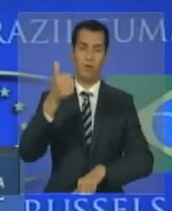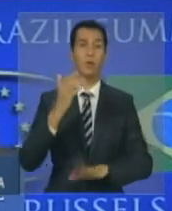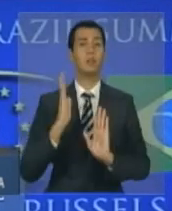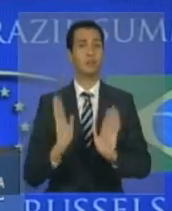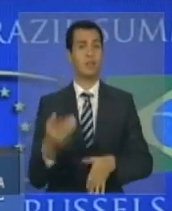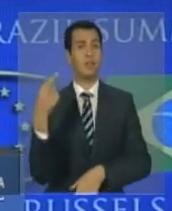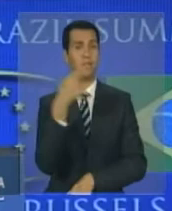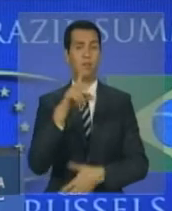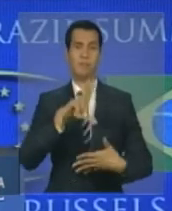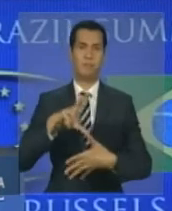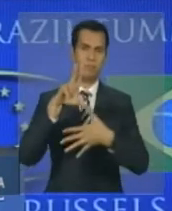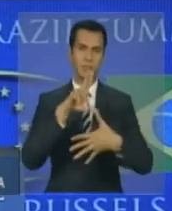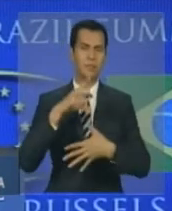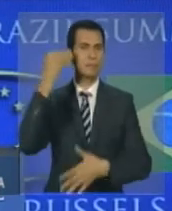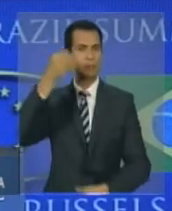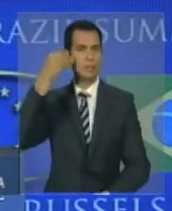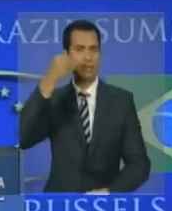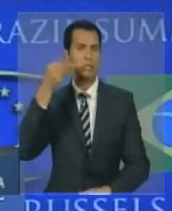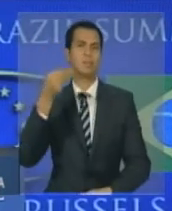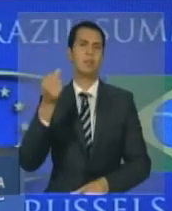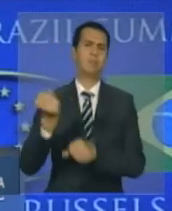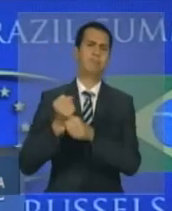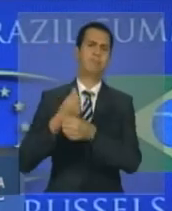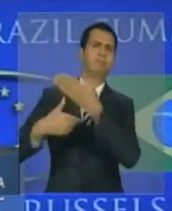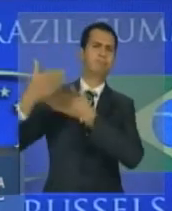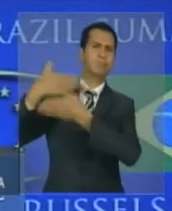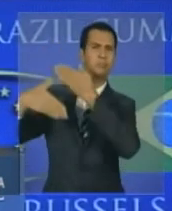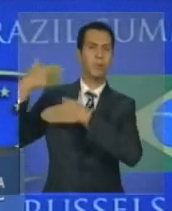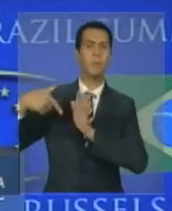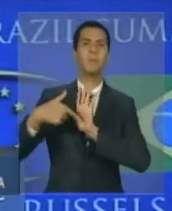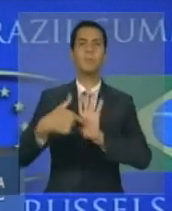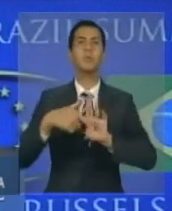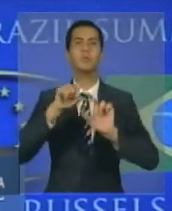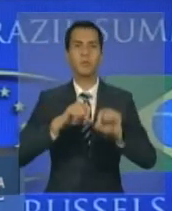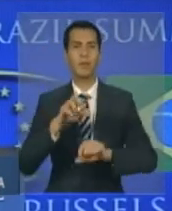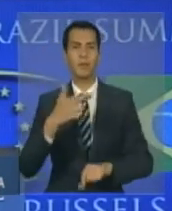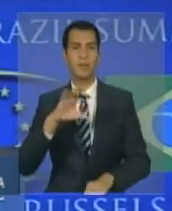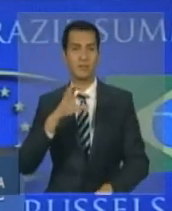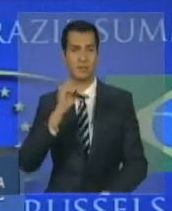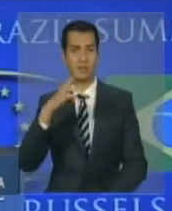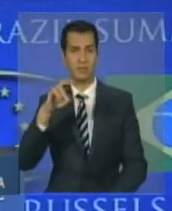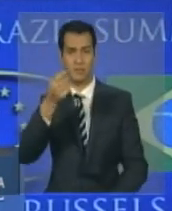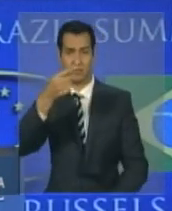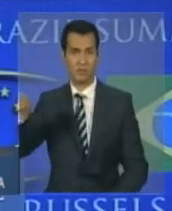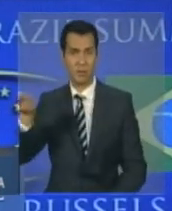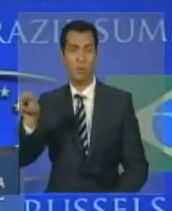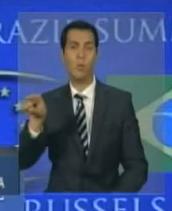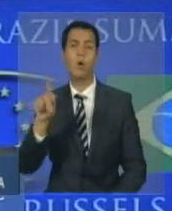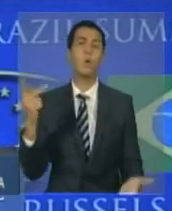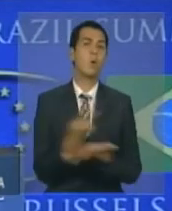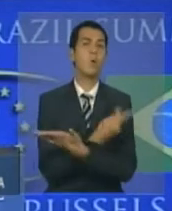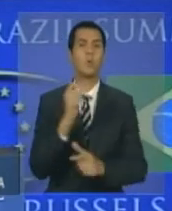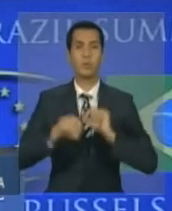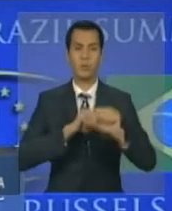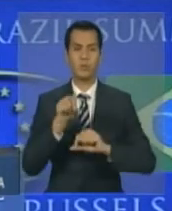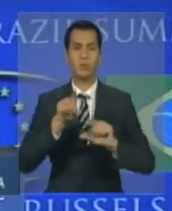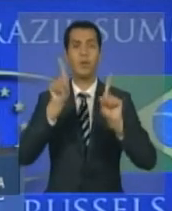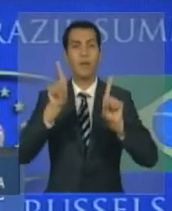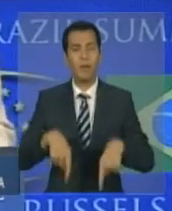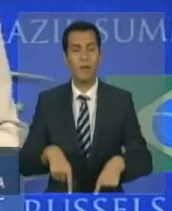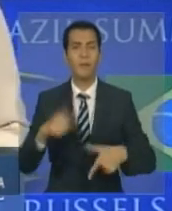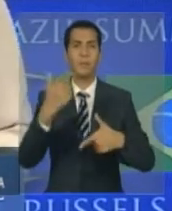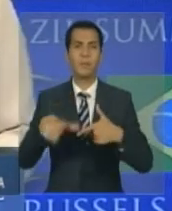-americana, em décadas passadas, demonstra que recessão traz como resultado a regressão